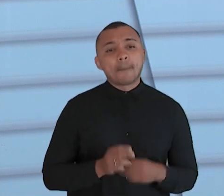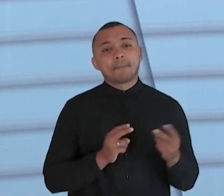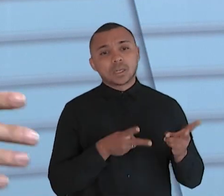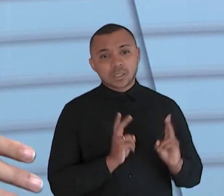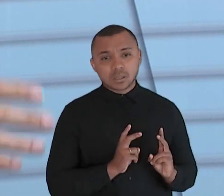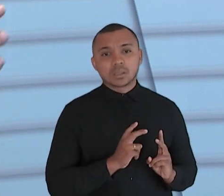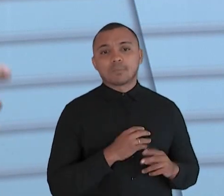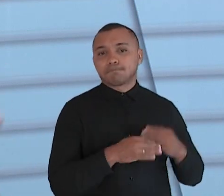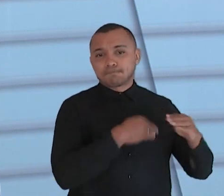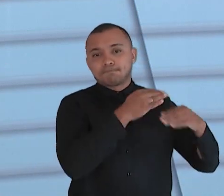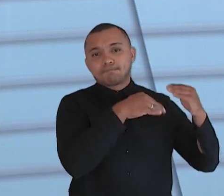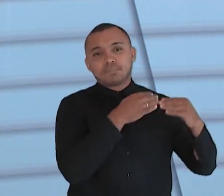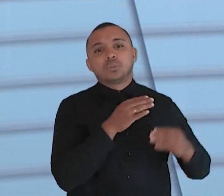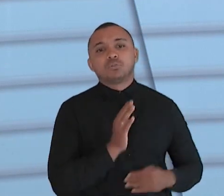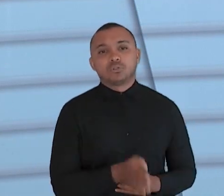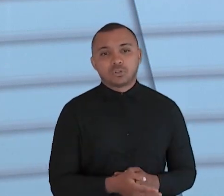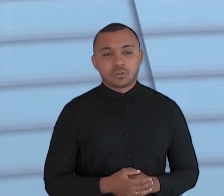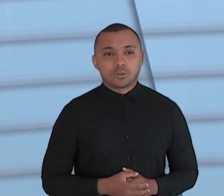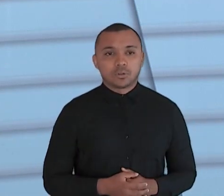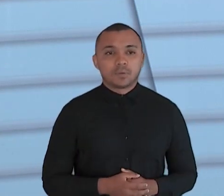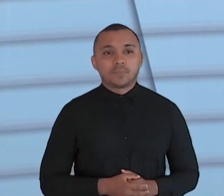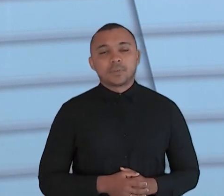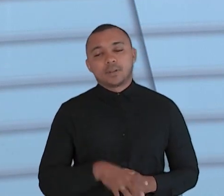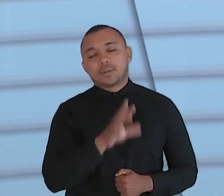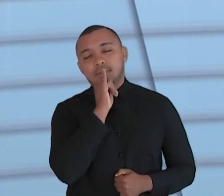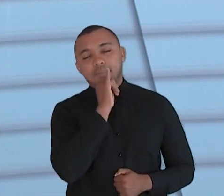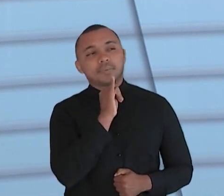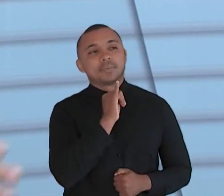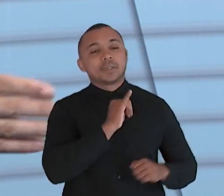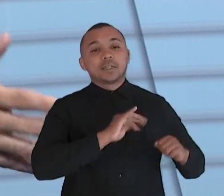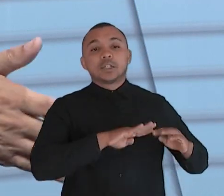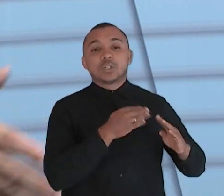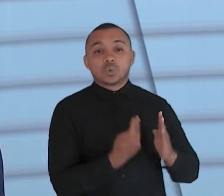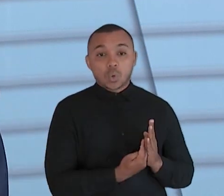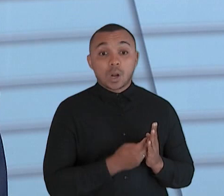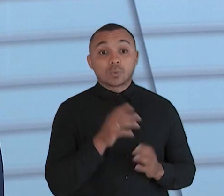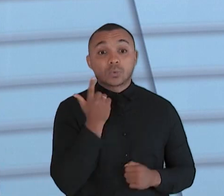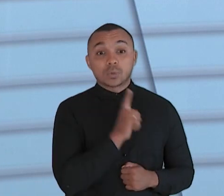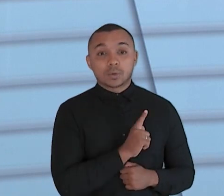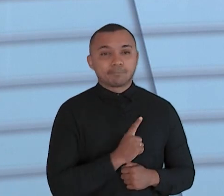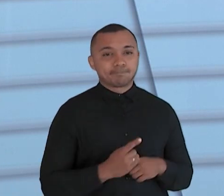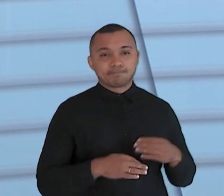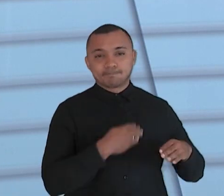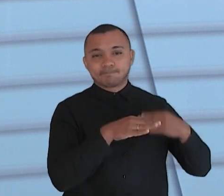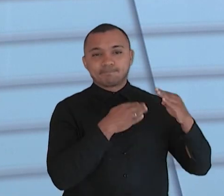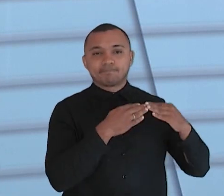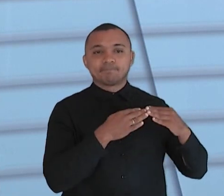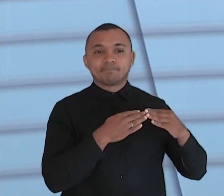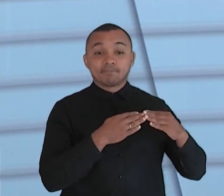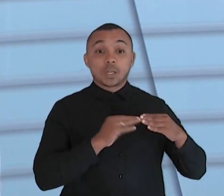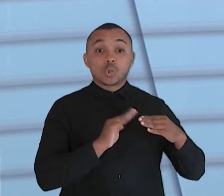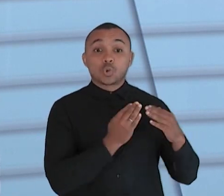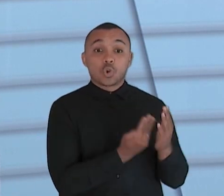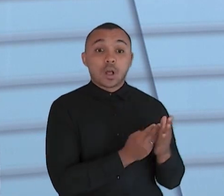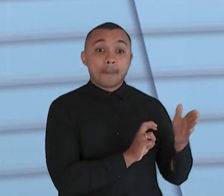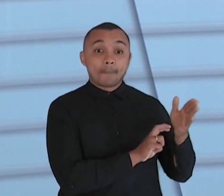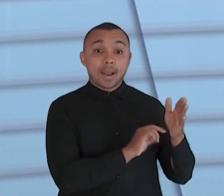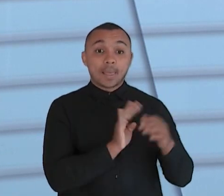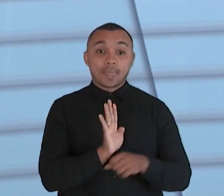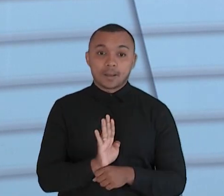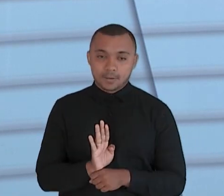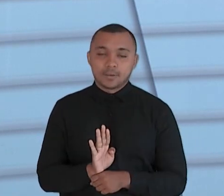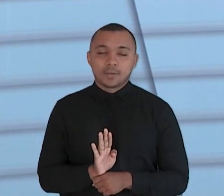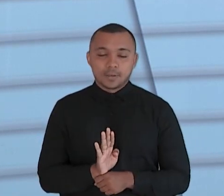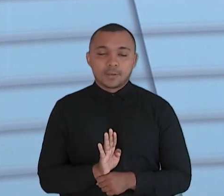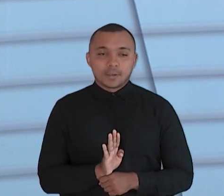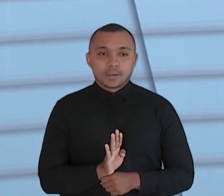como nós estávamos falando agora há pouco sobre escolas uma conquista que a gente levou escola tempo integral nós estamos